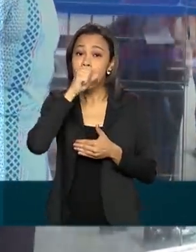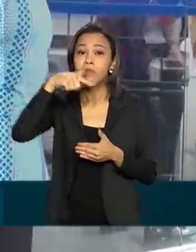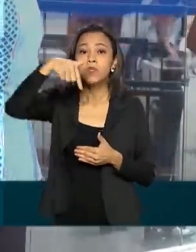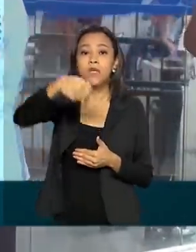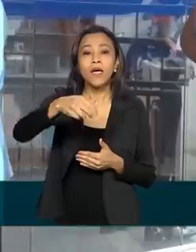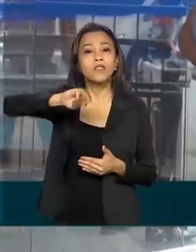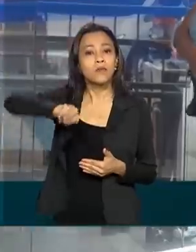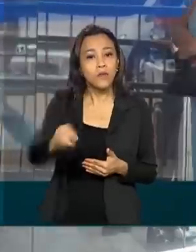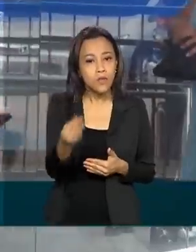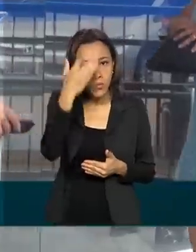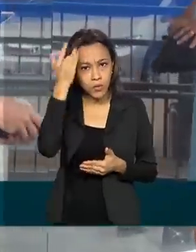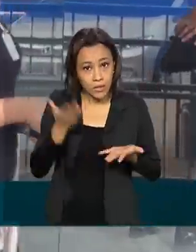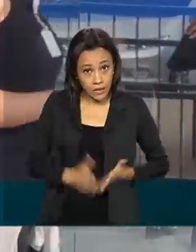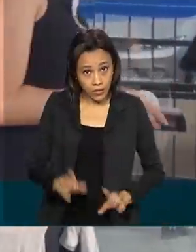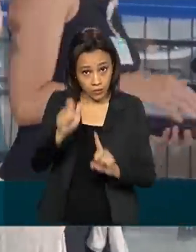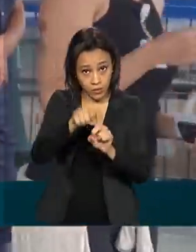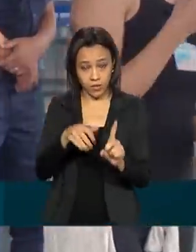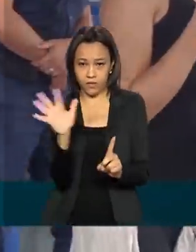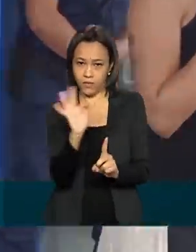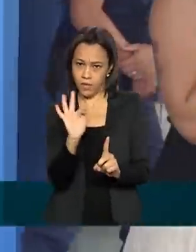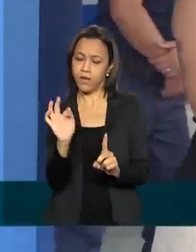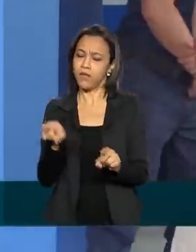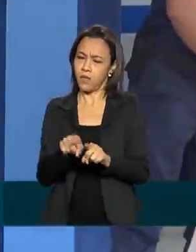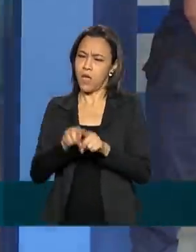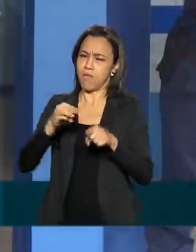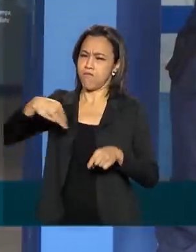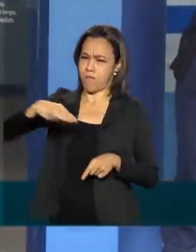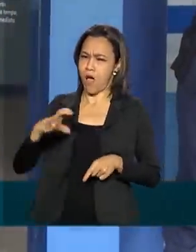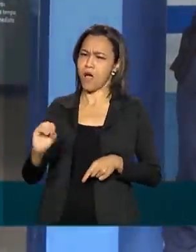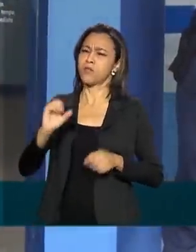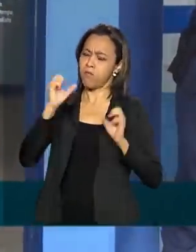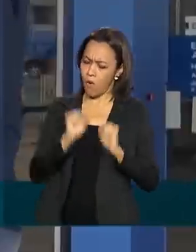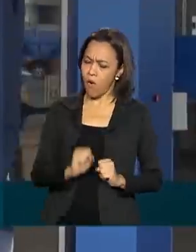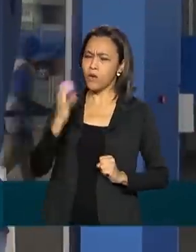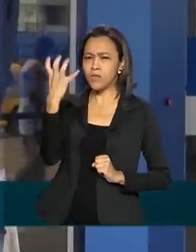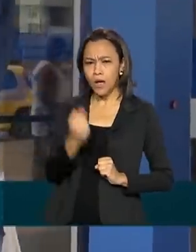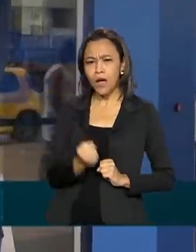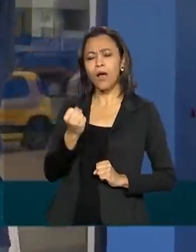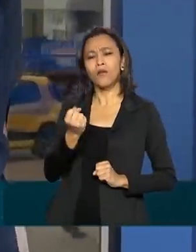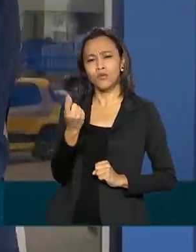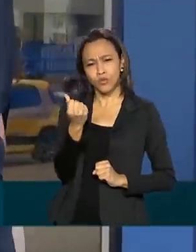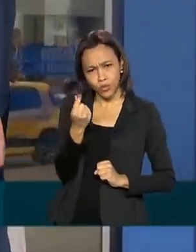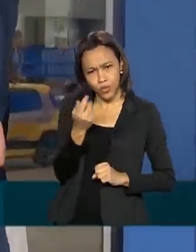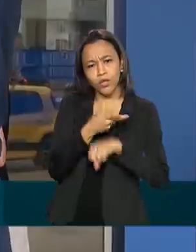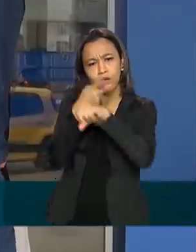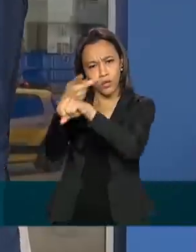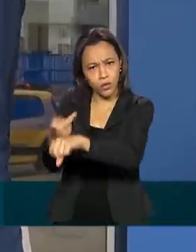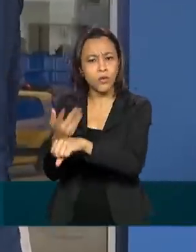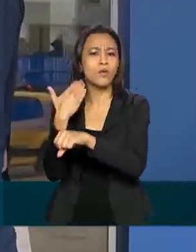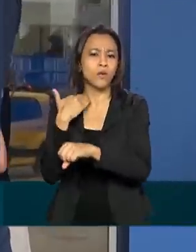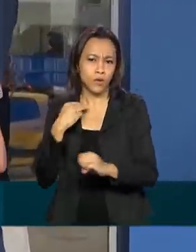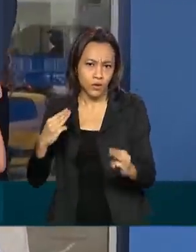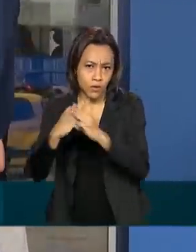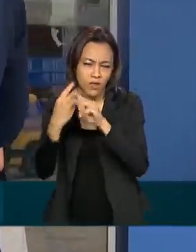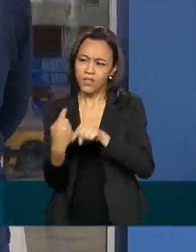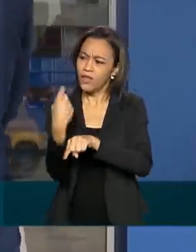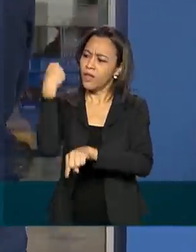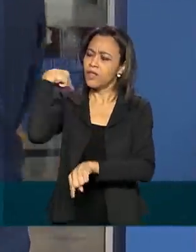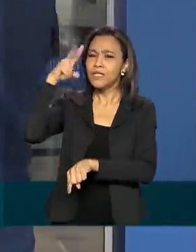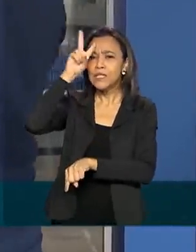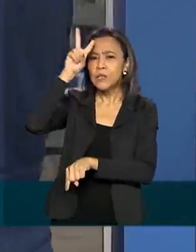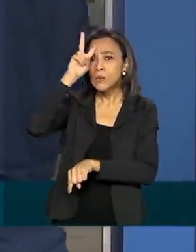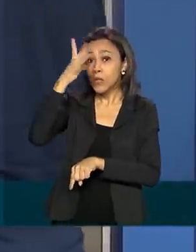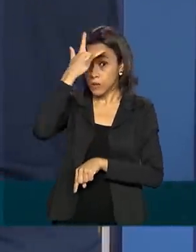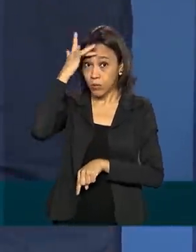nascidas em fevereiro e março poderão sacar o benefício nas agências. Desde a última segunda-feira, as pessoas que